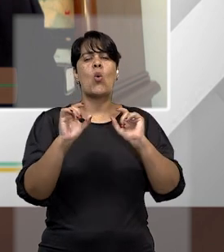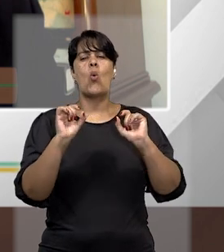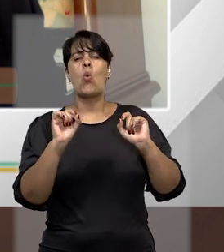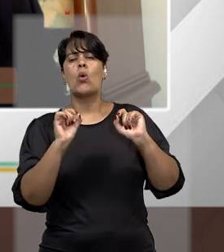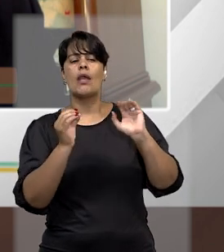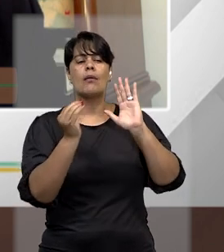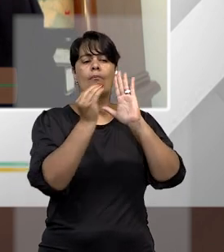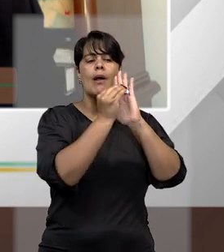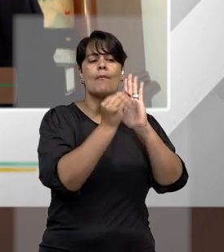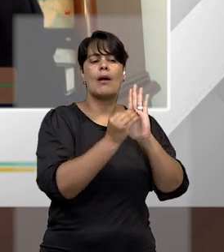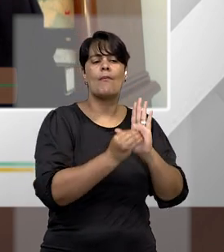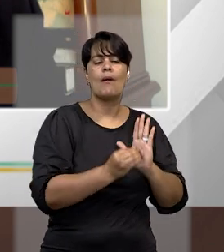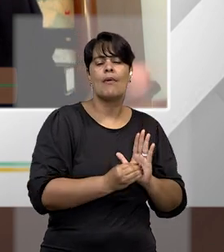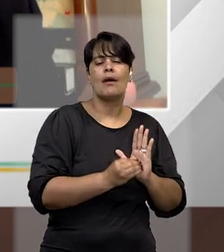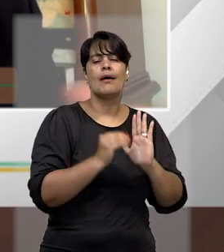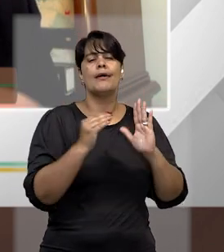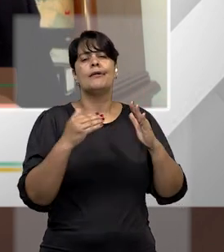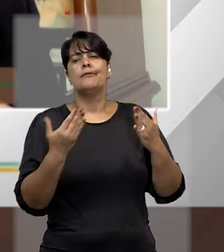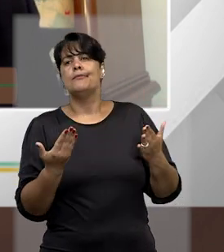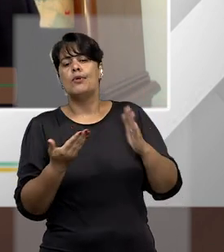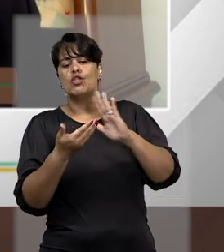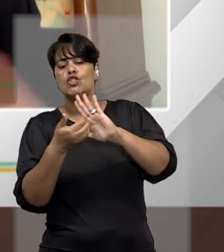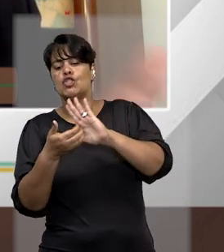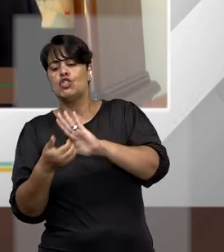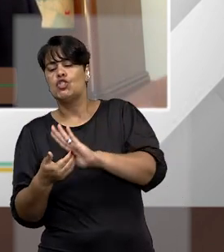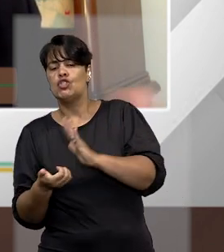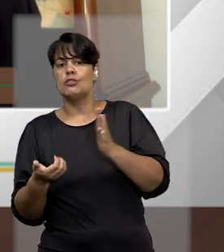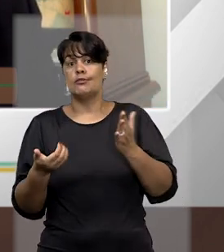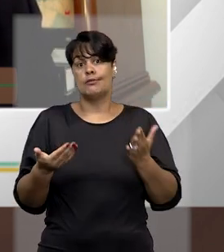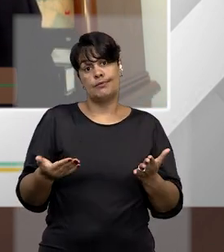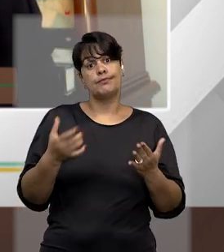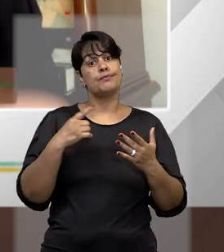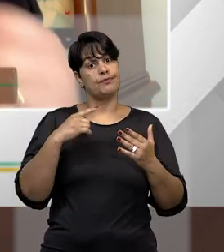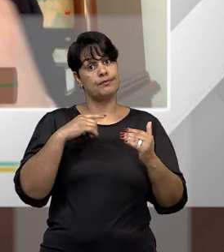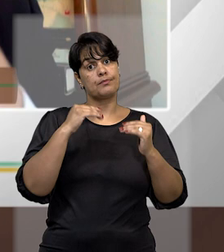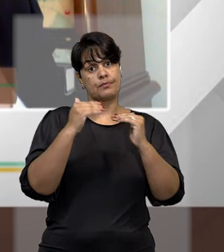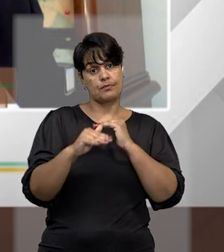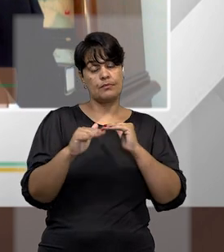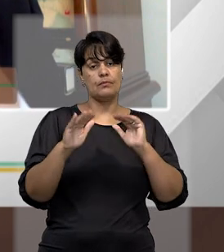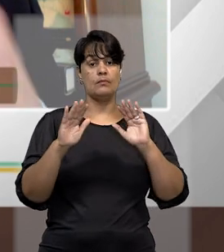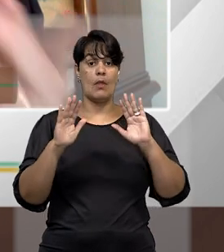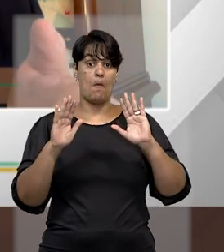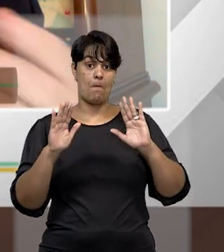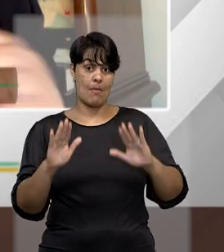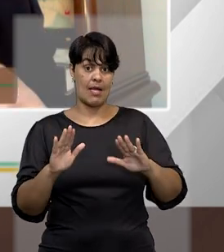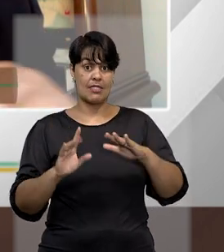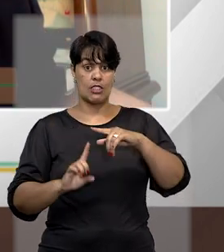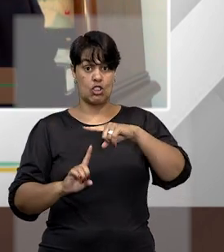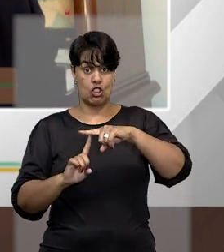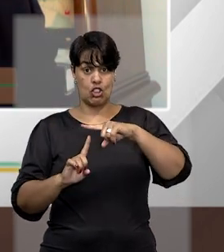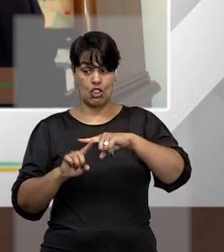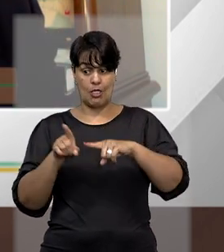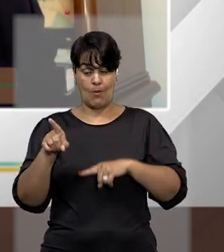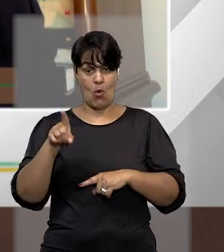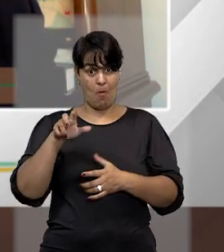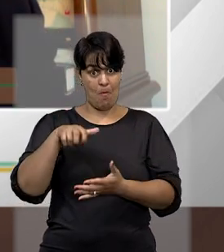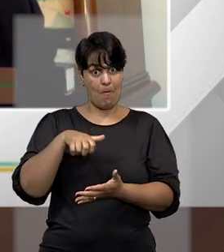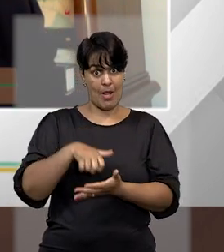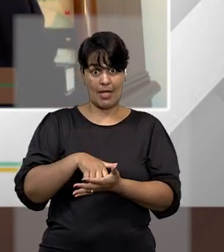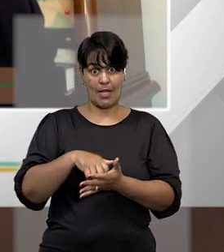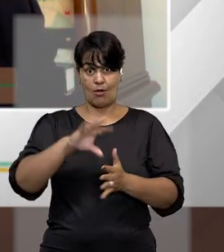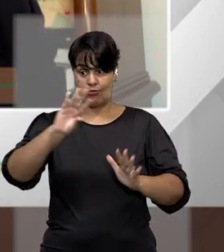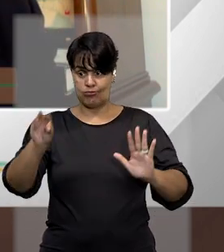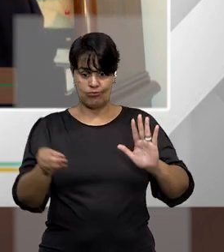E nenhum desses tipos penais, se não me engano, foi incluído no rol de crimes